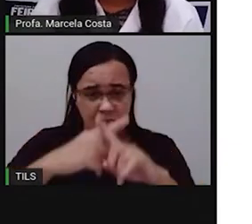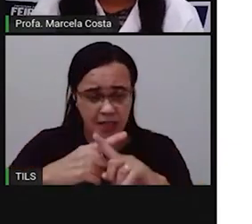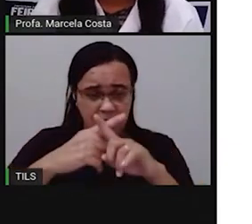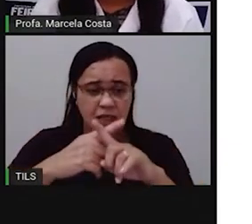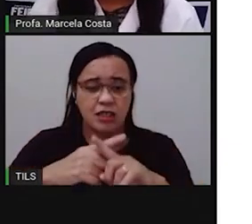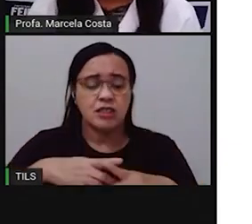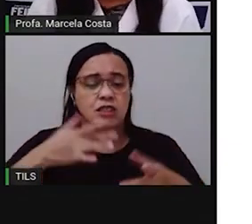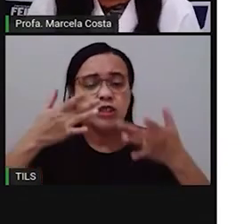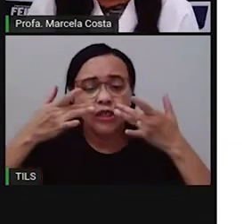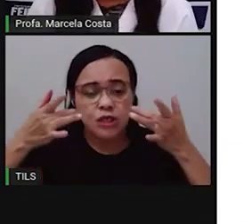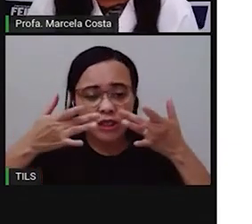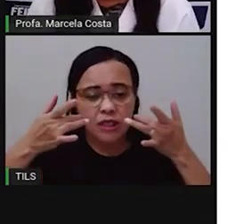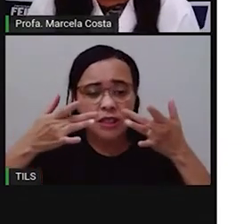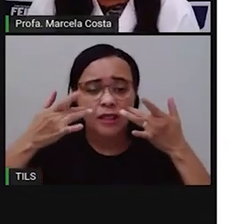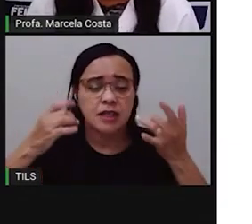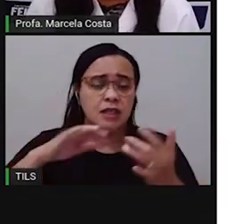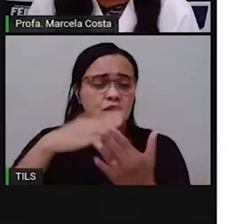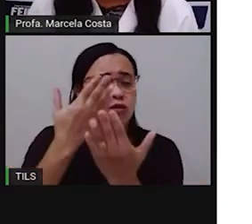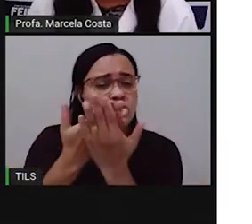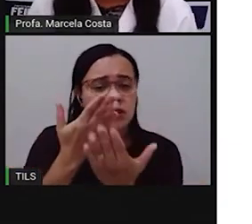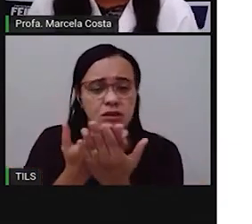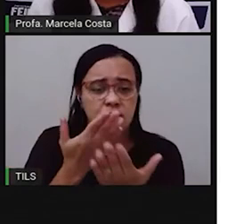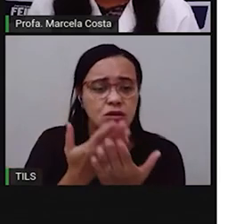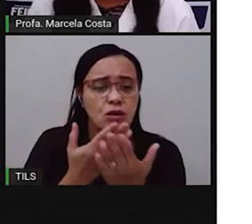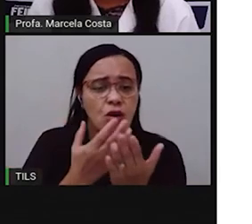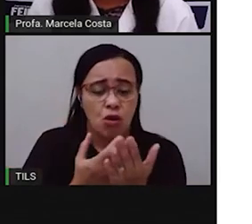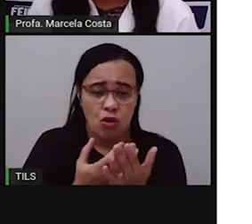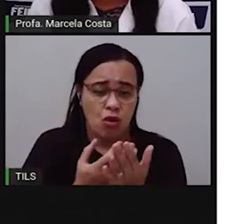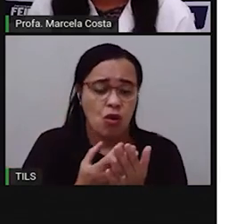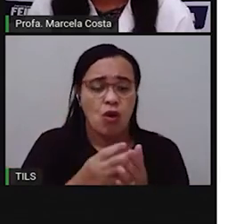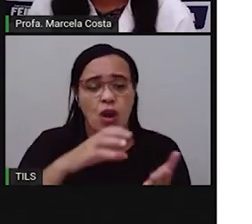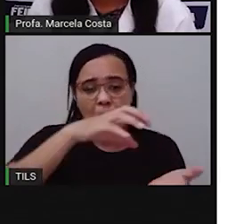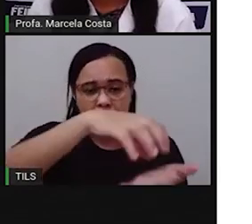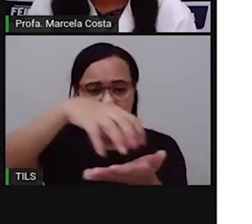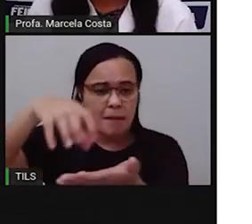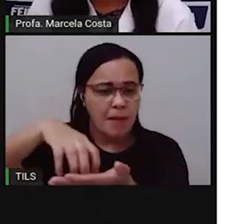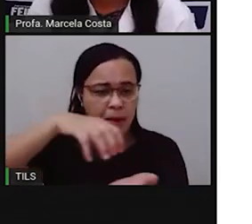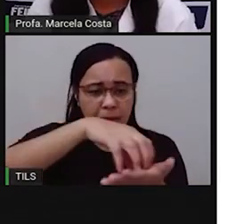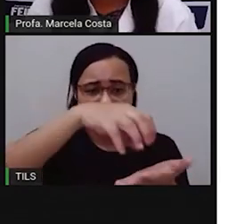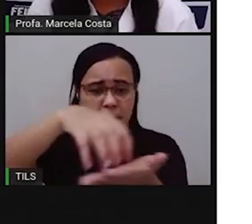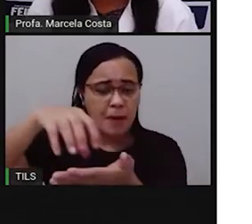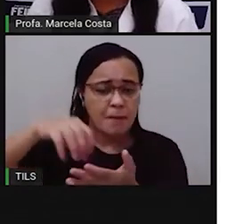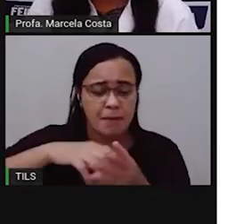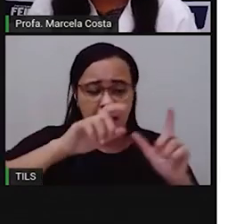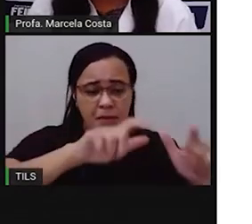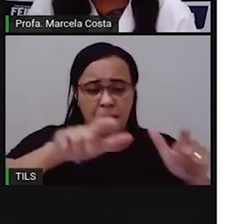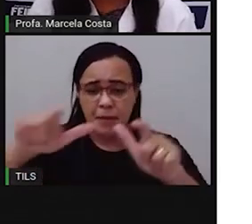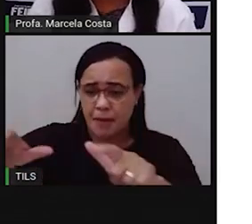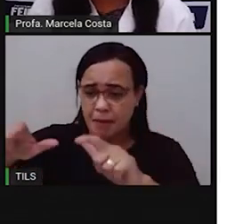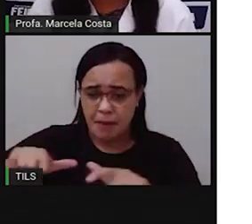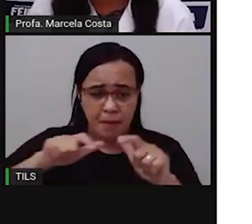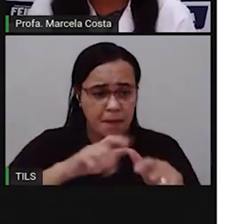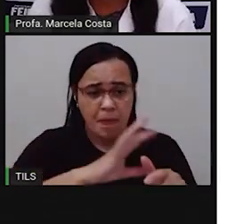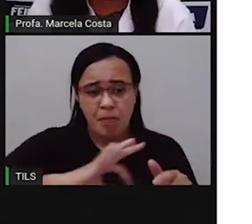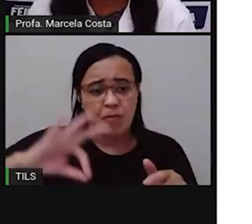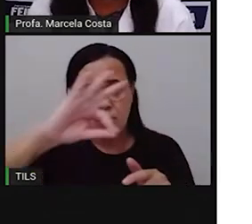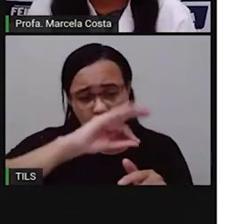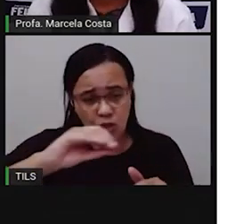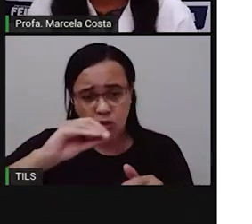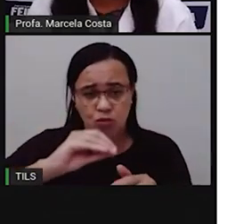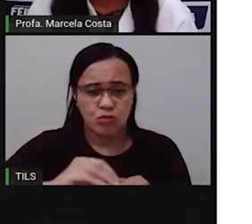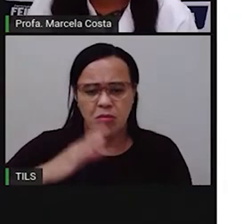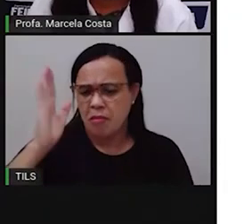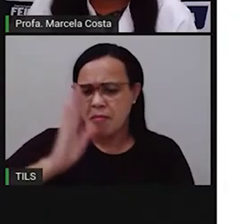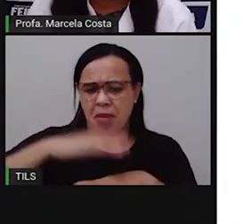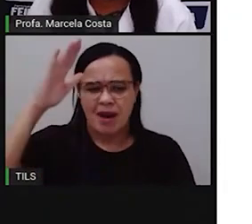escolas, entre outros. Vai observar os espaços mais importantes, os espaços de destaque